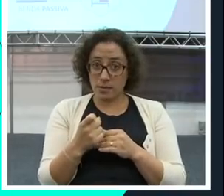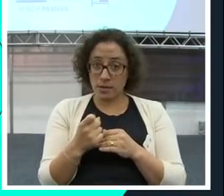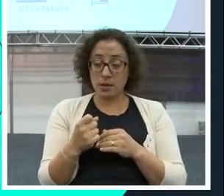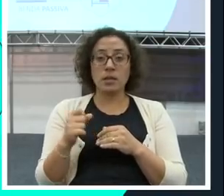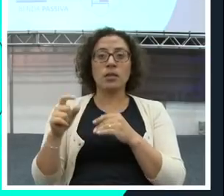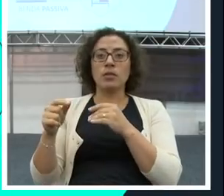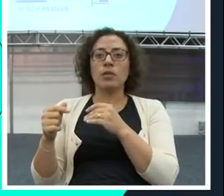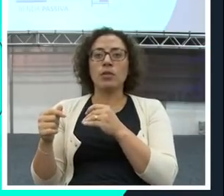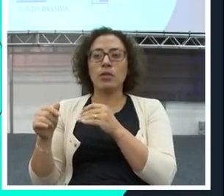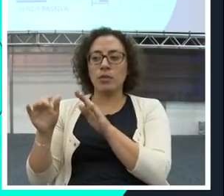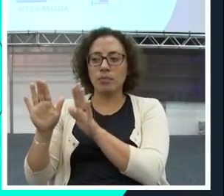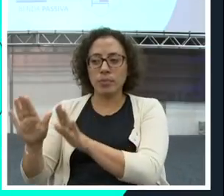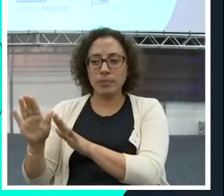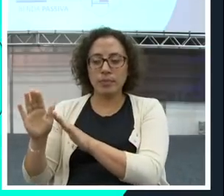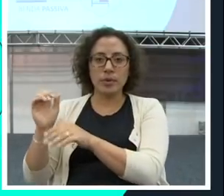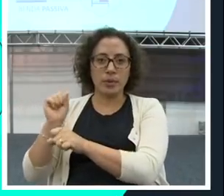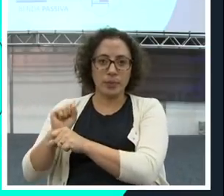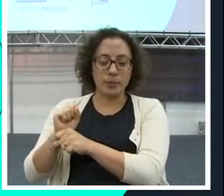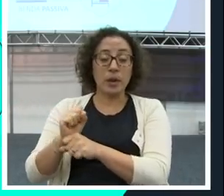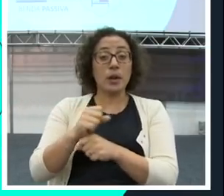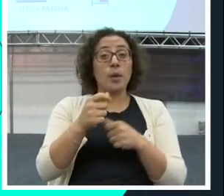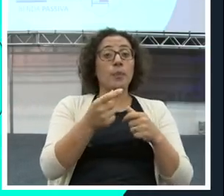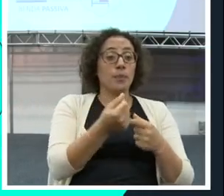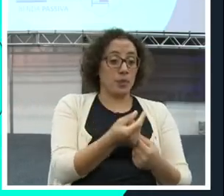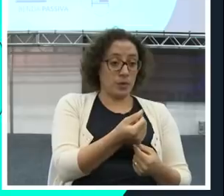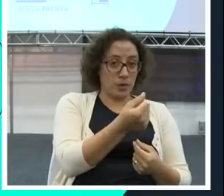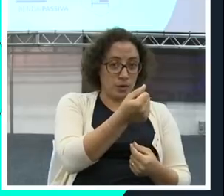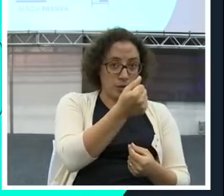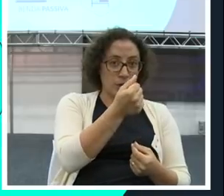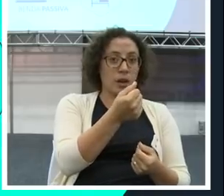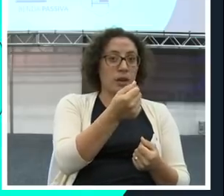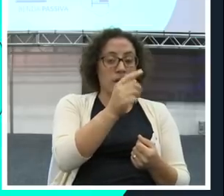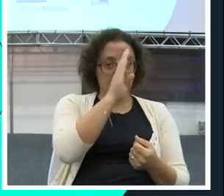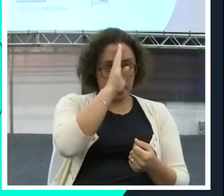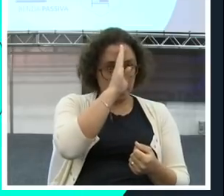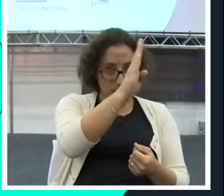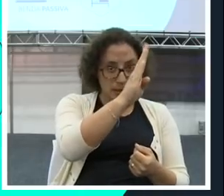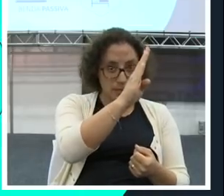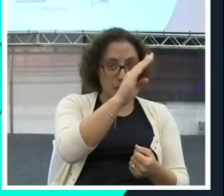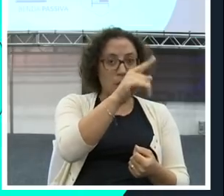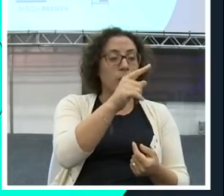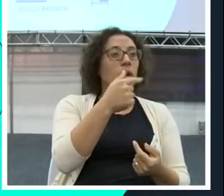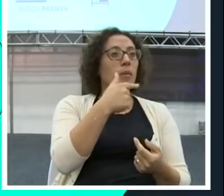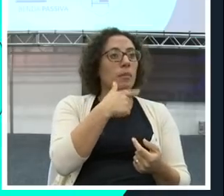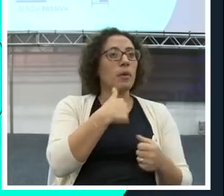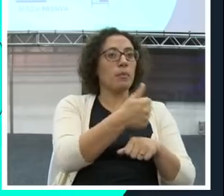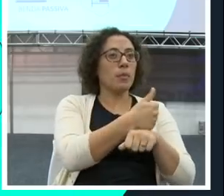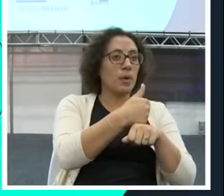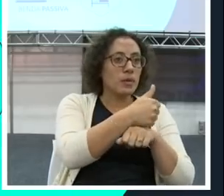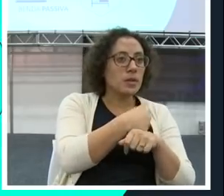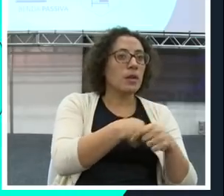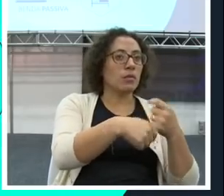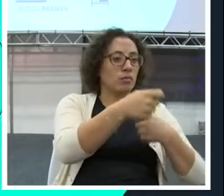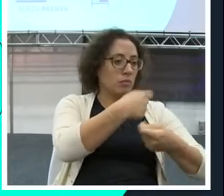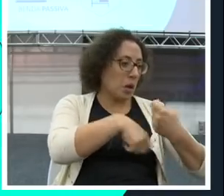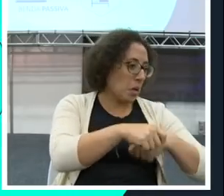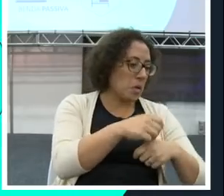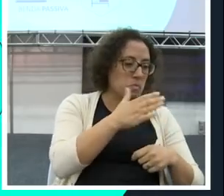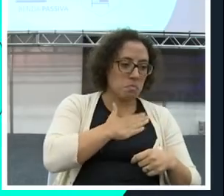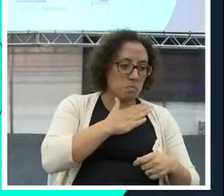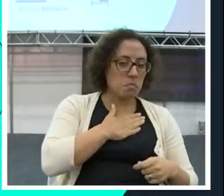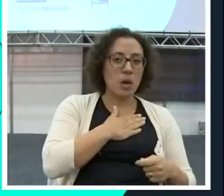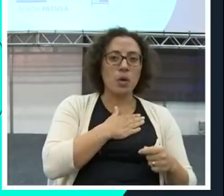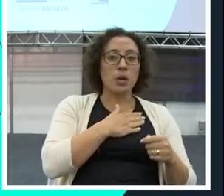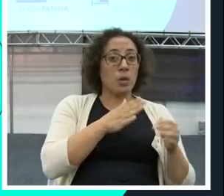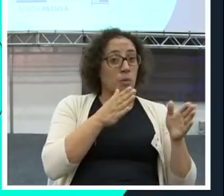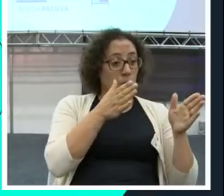principal é sua atividade número um. Qual é a tua profissão? Qual é o negócio? Isso é renda principal. E você tem que